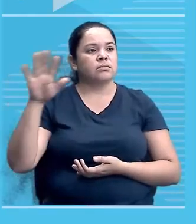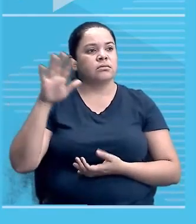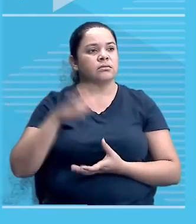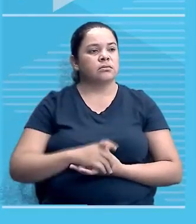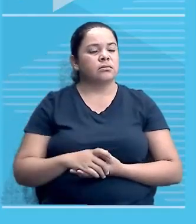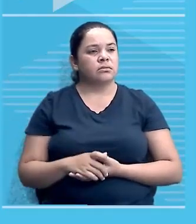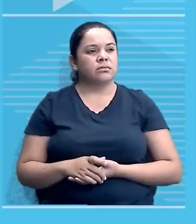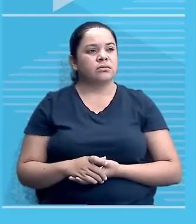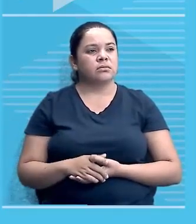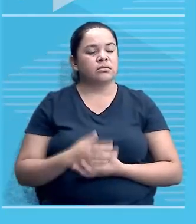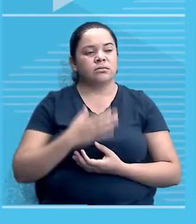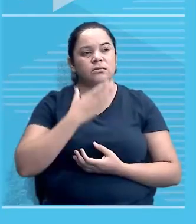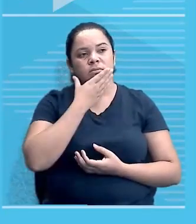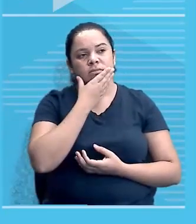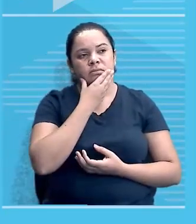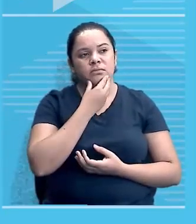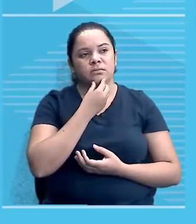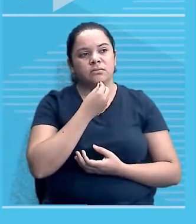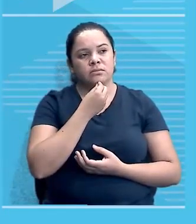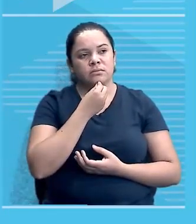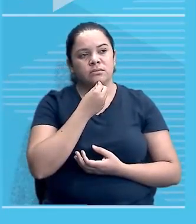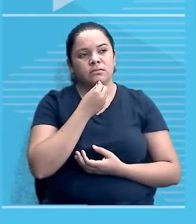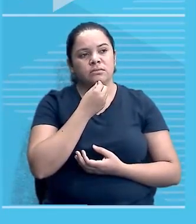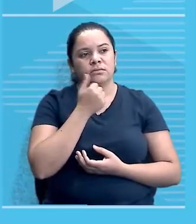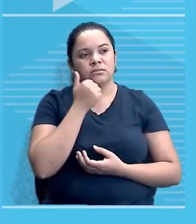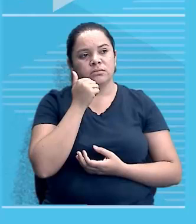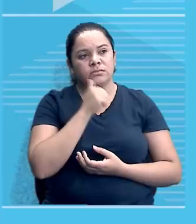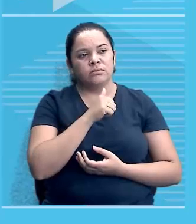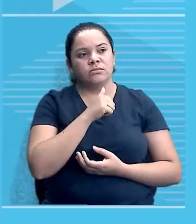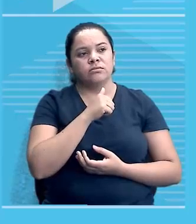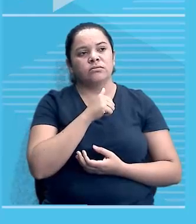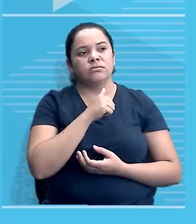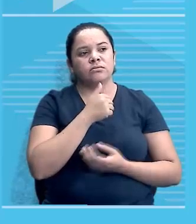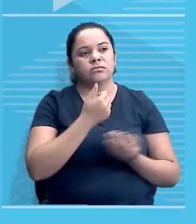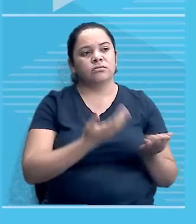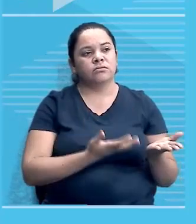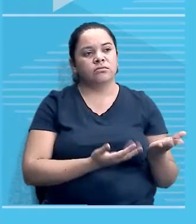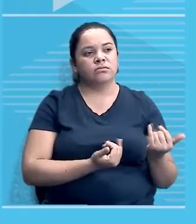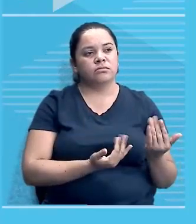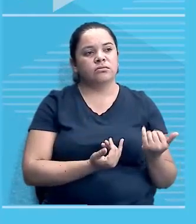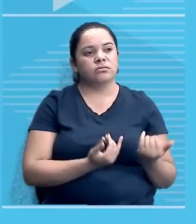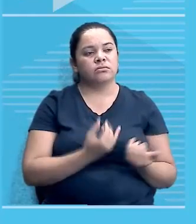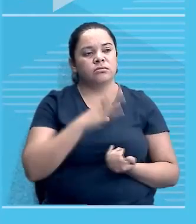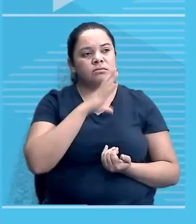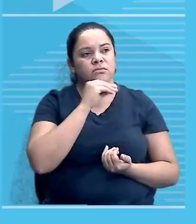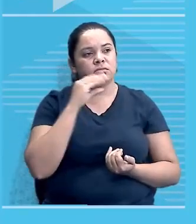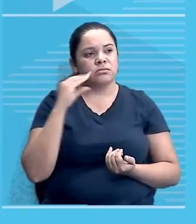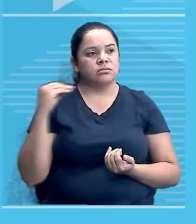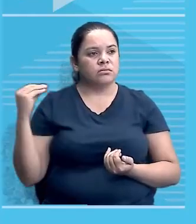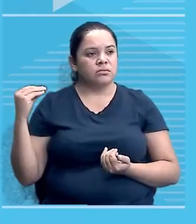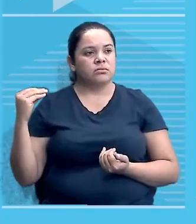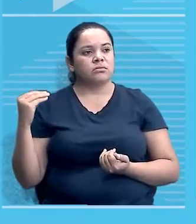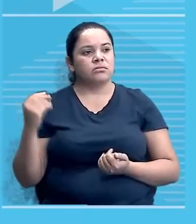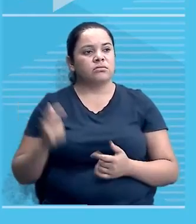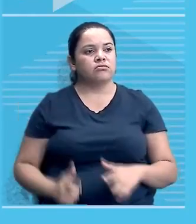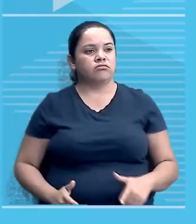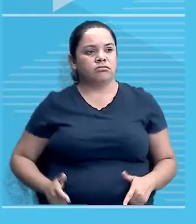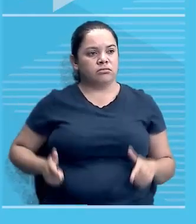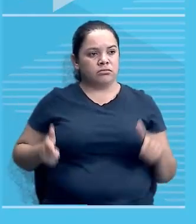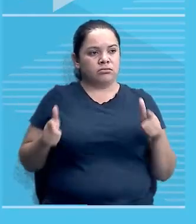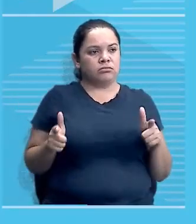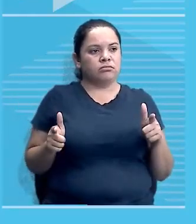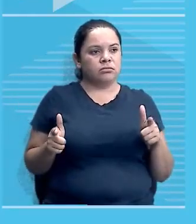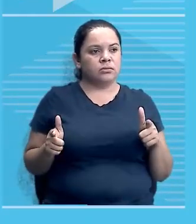estarem na escola estudando, ao invés de estarem portando livros, estão portando armas, armas de grosso calibre,